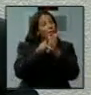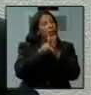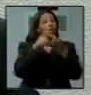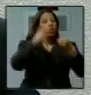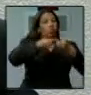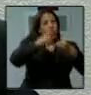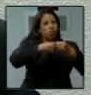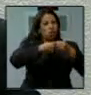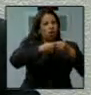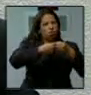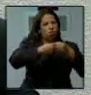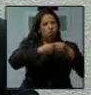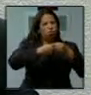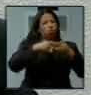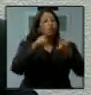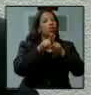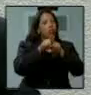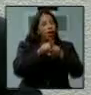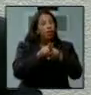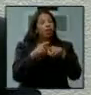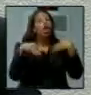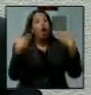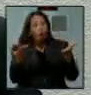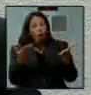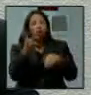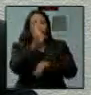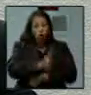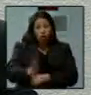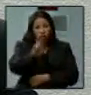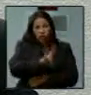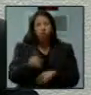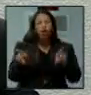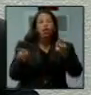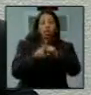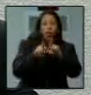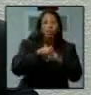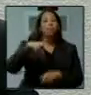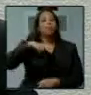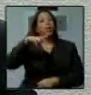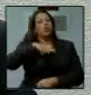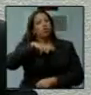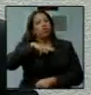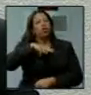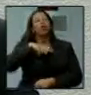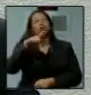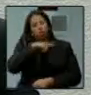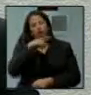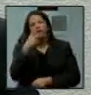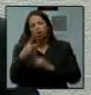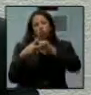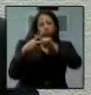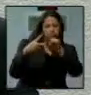Catarina e outras de origem privadas e confeccionais em outras unidades da federação.